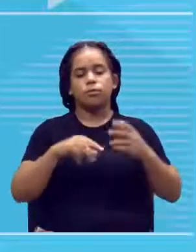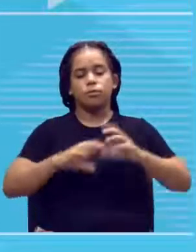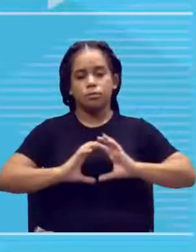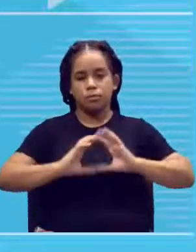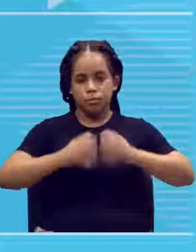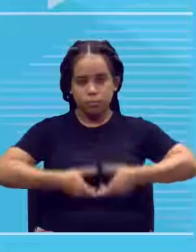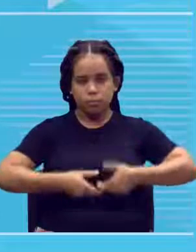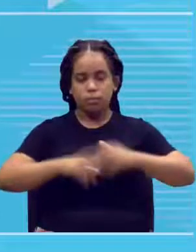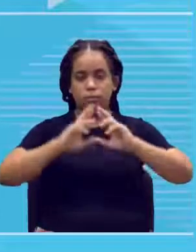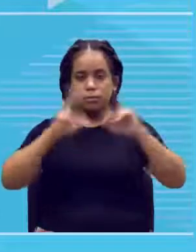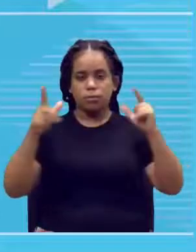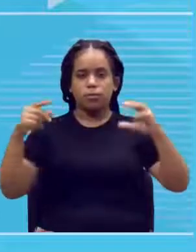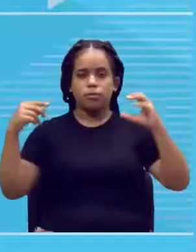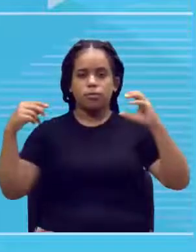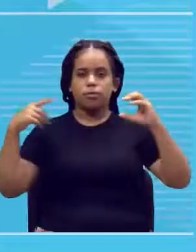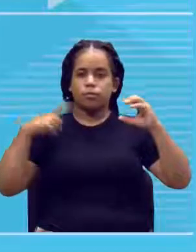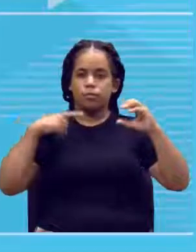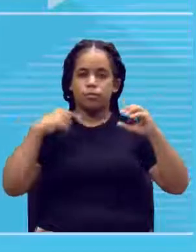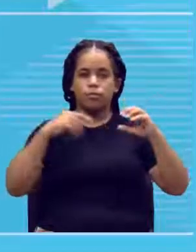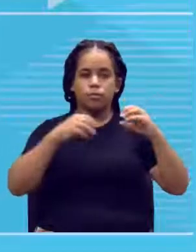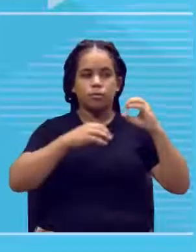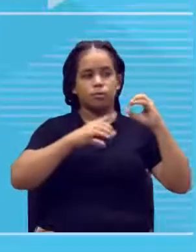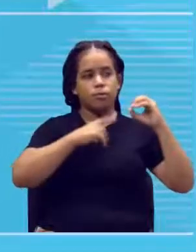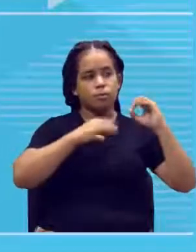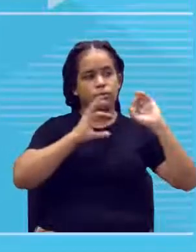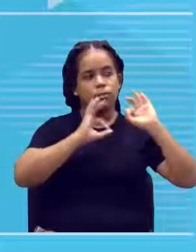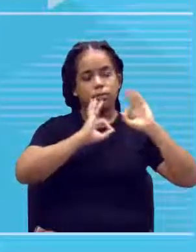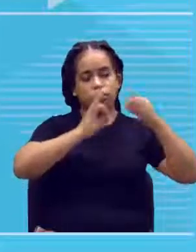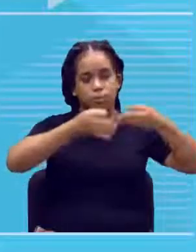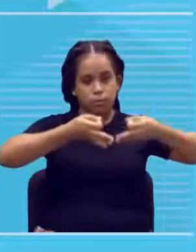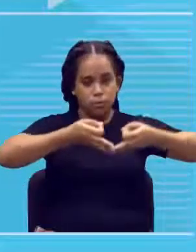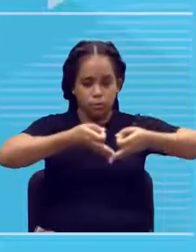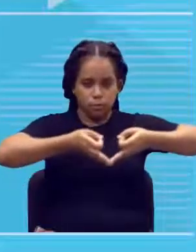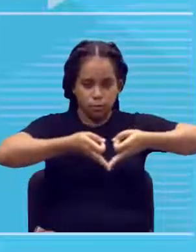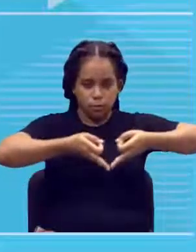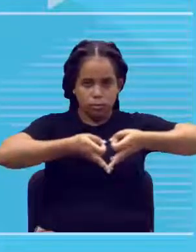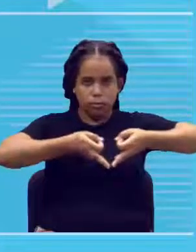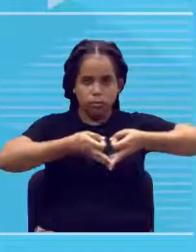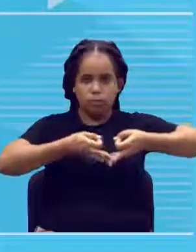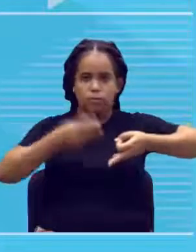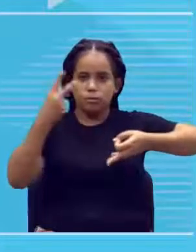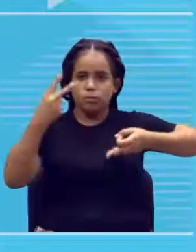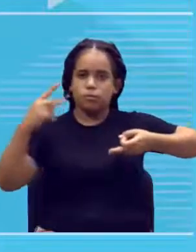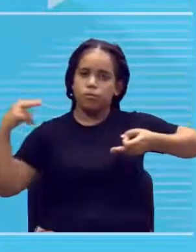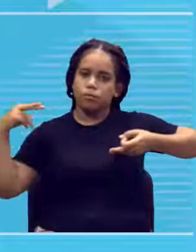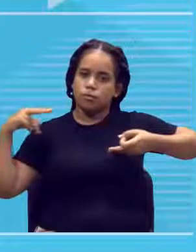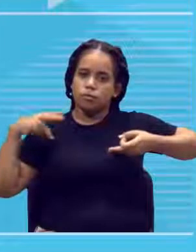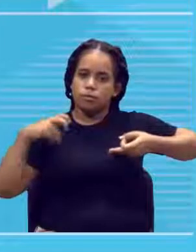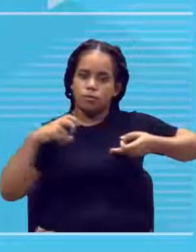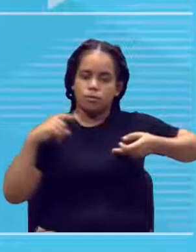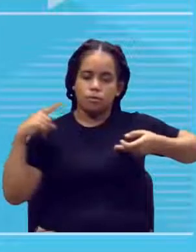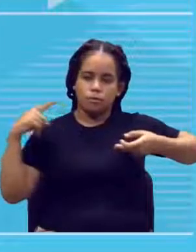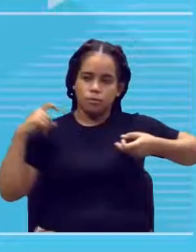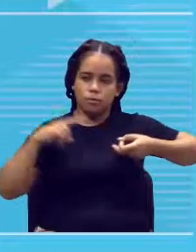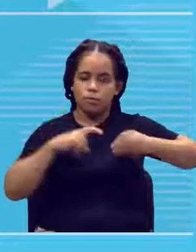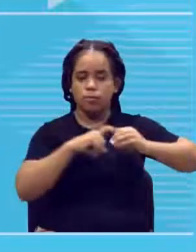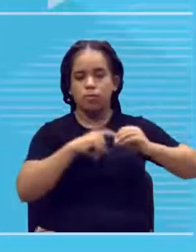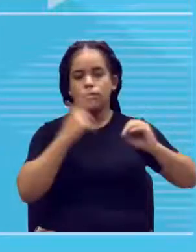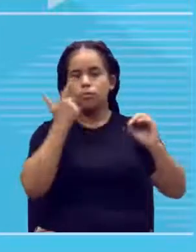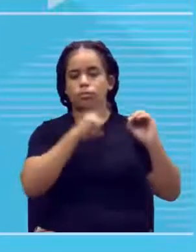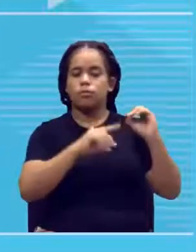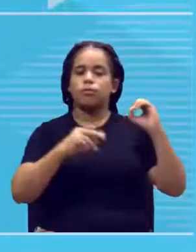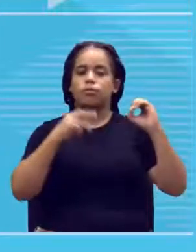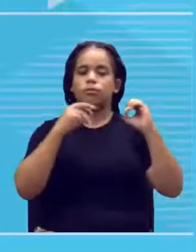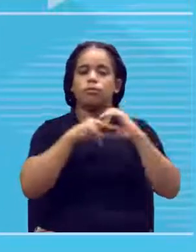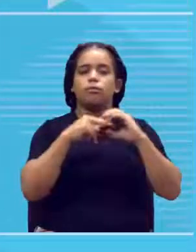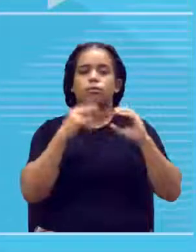tá? Então, teve dois óvulos, dois espermatozoides fecundaram esses óvulos, geraram dois indivíduos, a mesma gestação, tá?